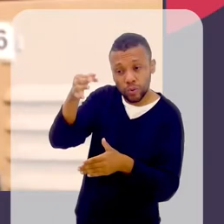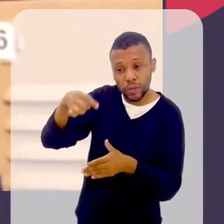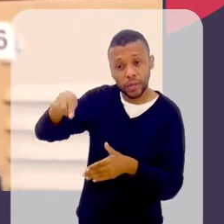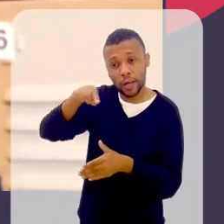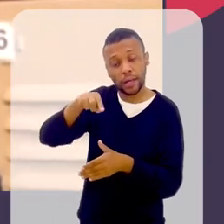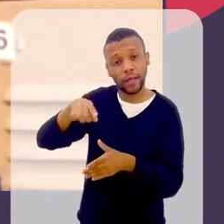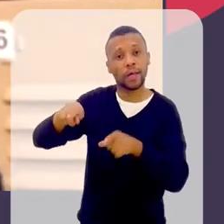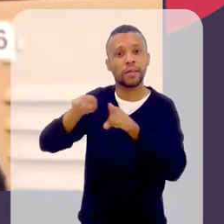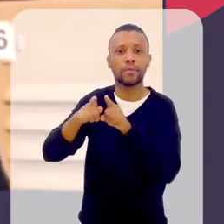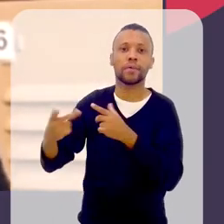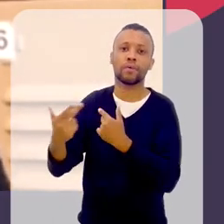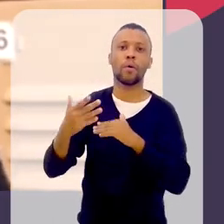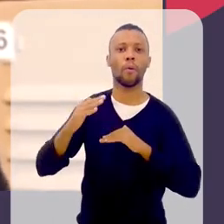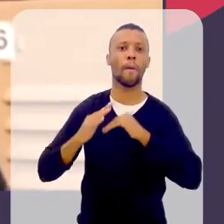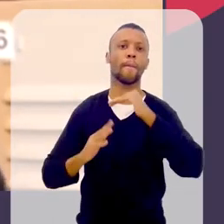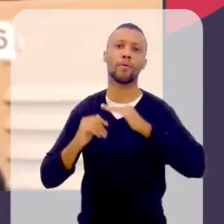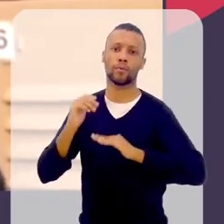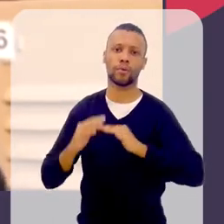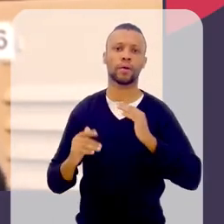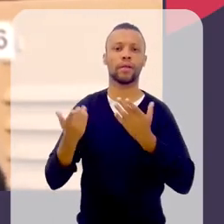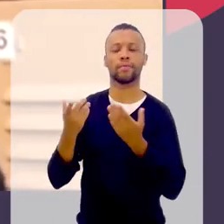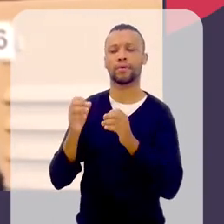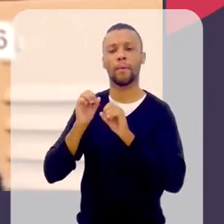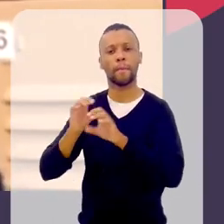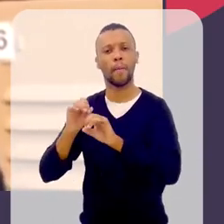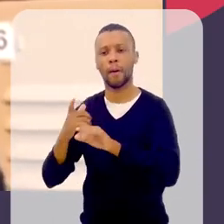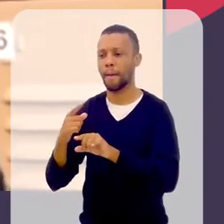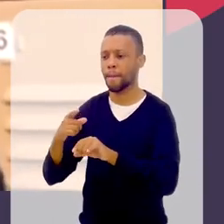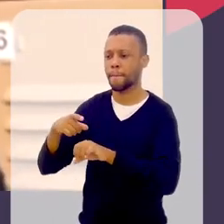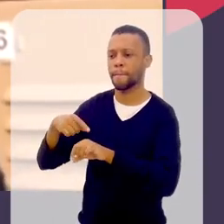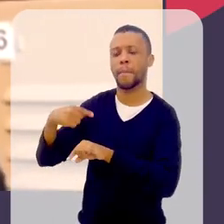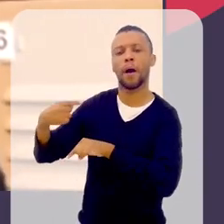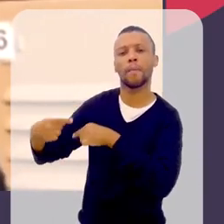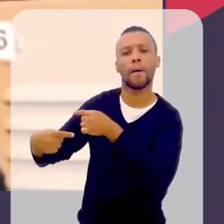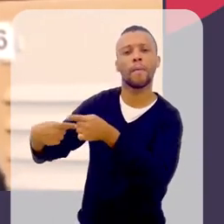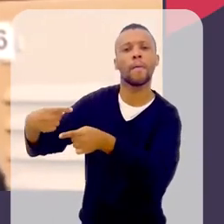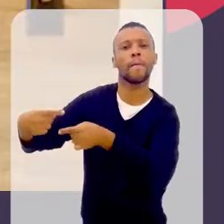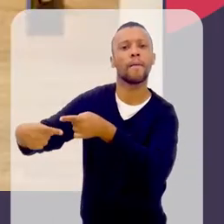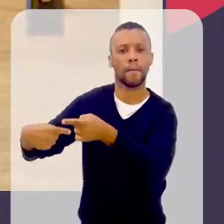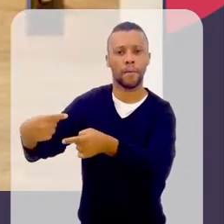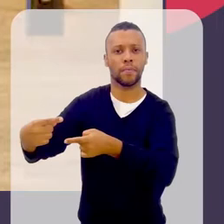ensinava pra que a mulher fosse educadora também, que ela pudesse educar. Então,